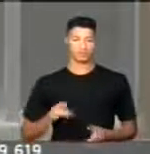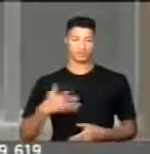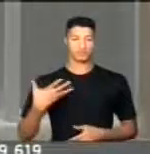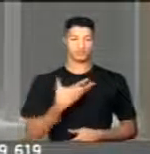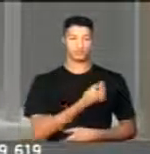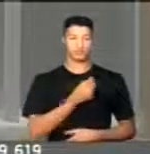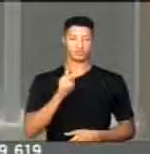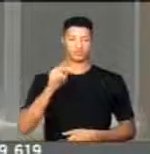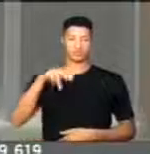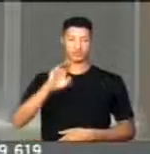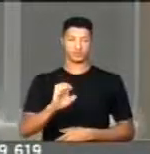salvará o Pênia. Muito obrigado, nobre...